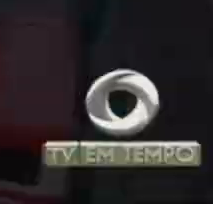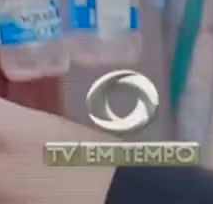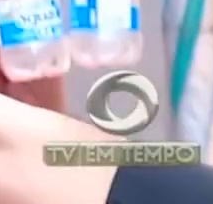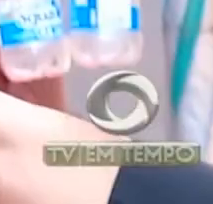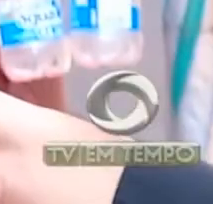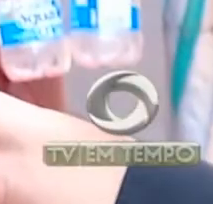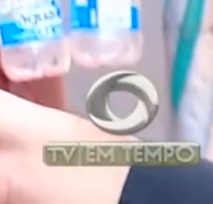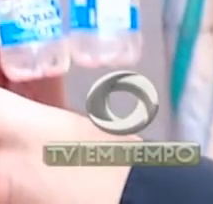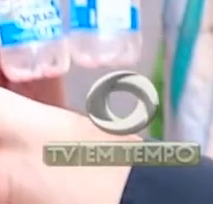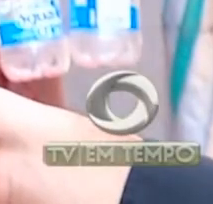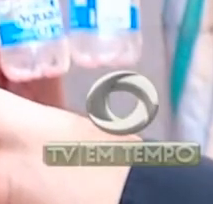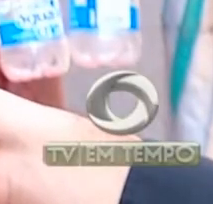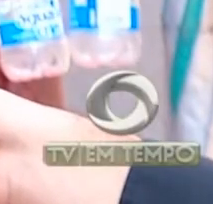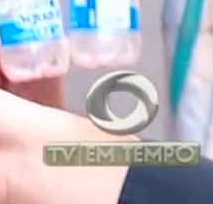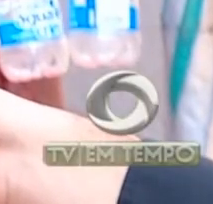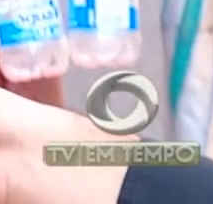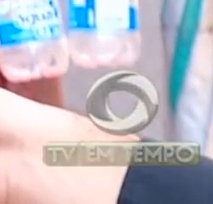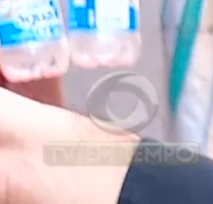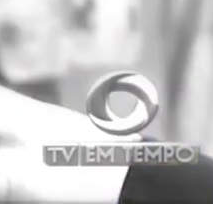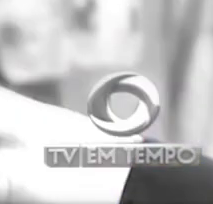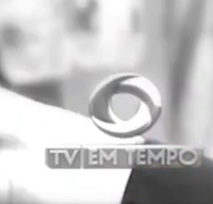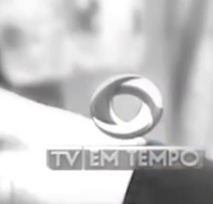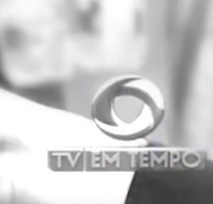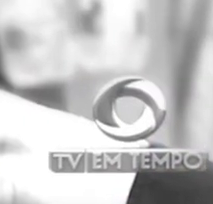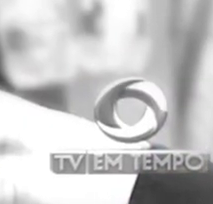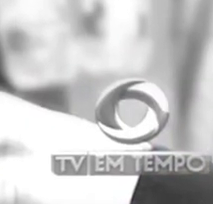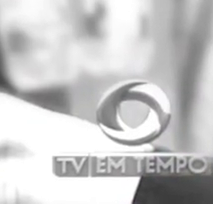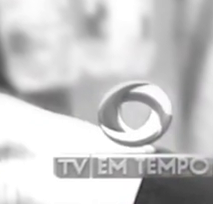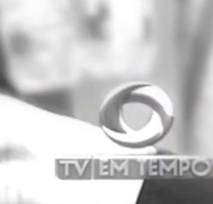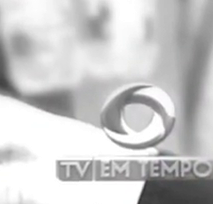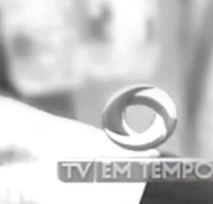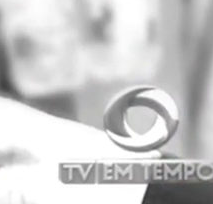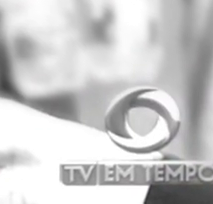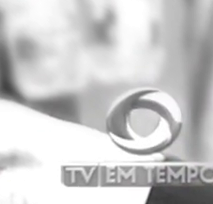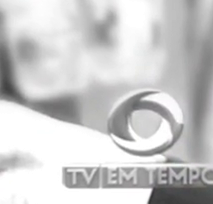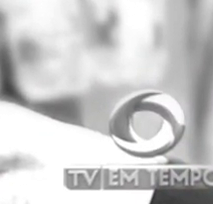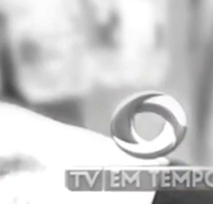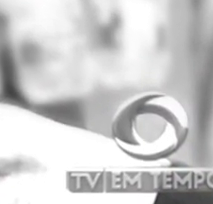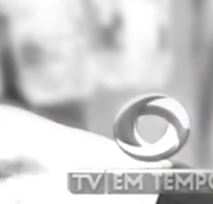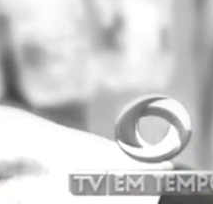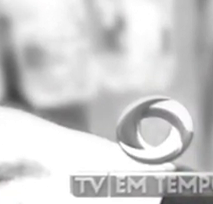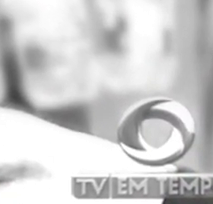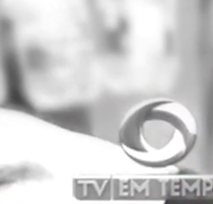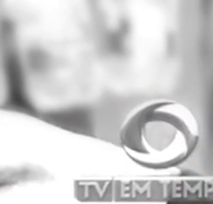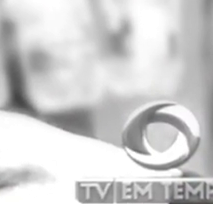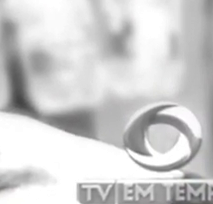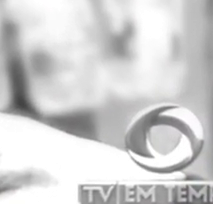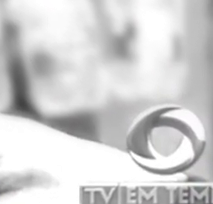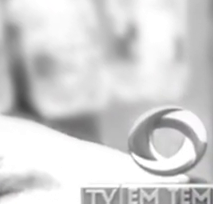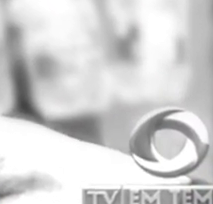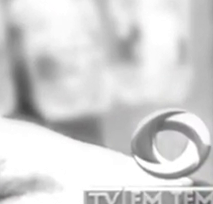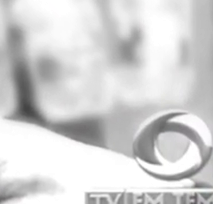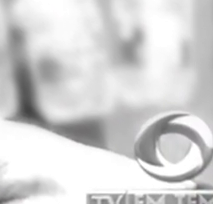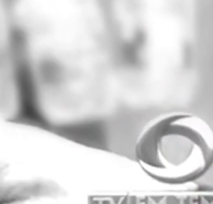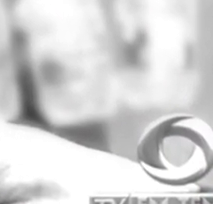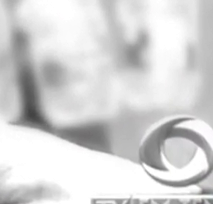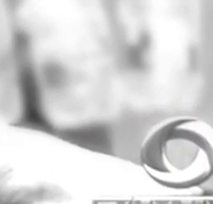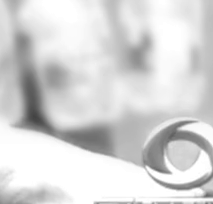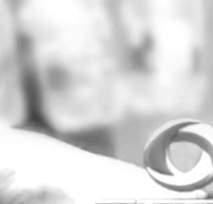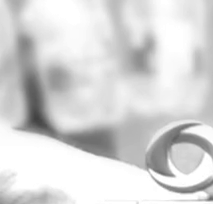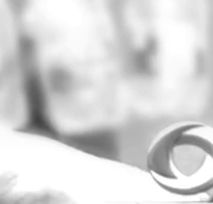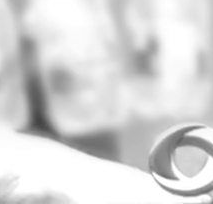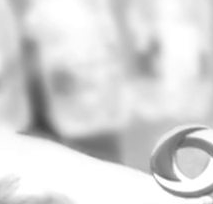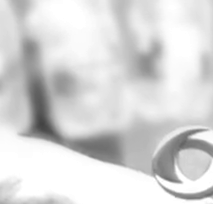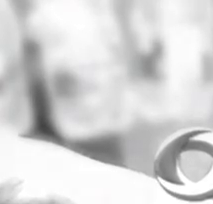Eu tive que parar na rua para dar sucesso na minha família, né? Henrique Brasil. Autônomo, 48